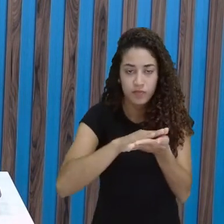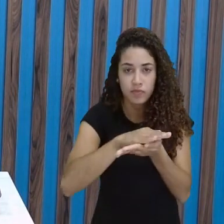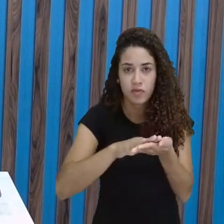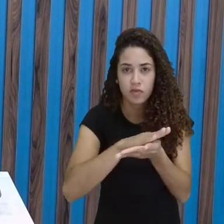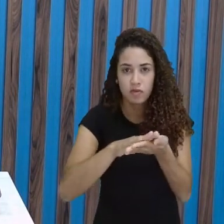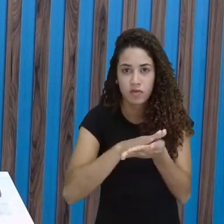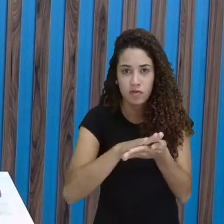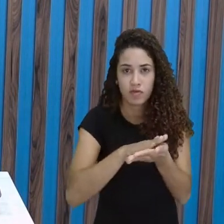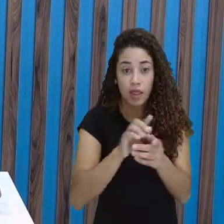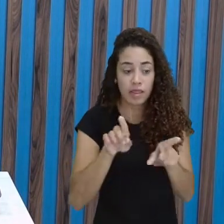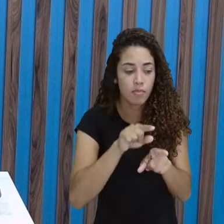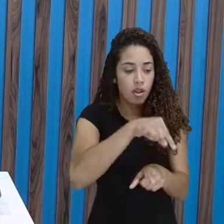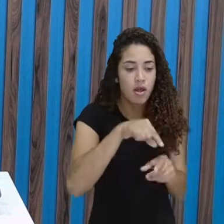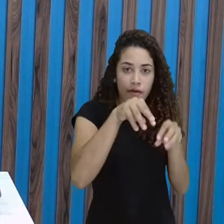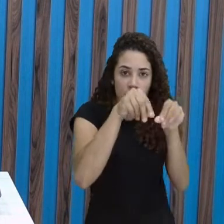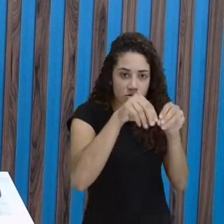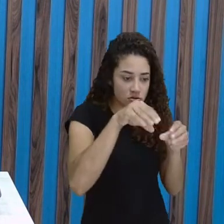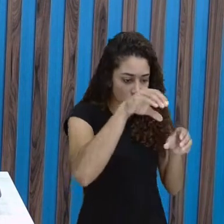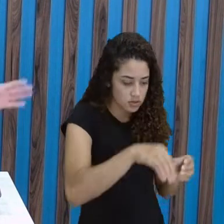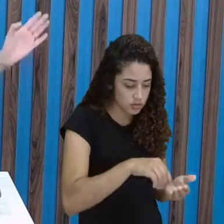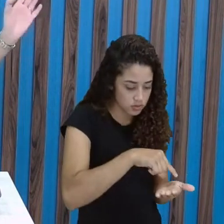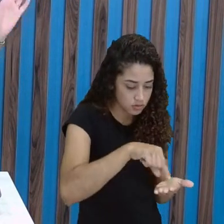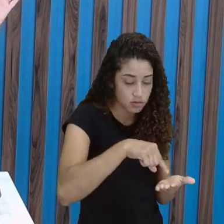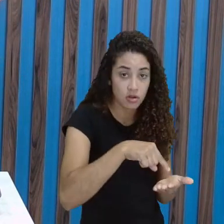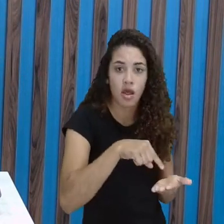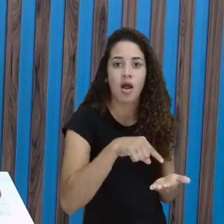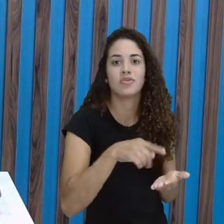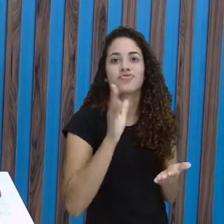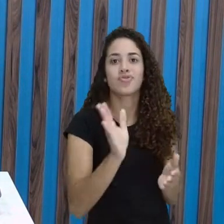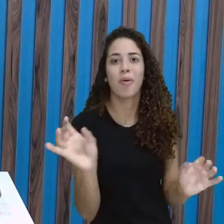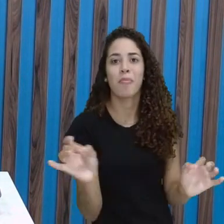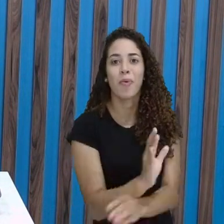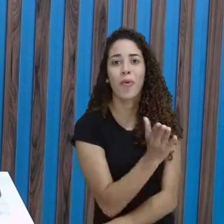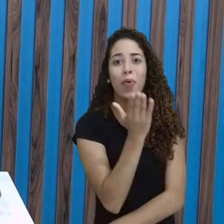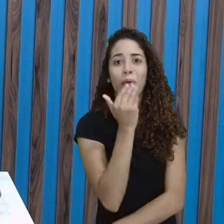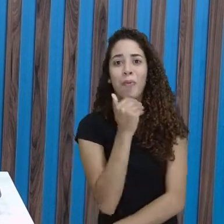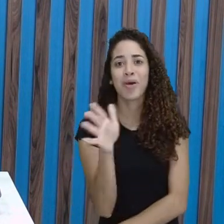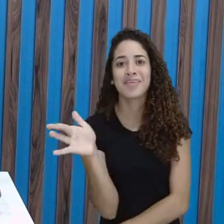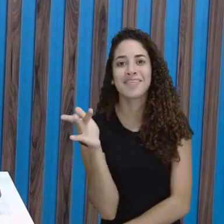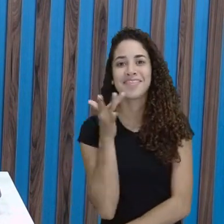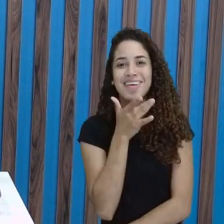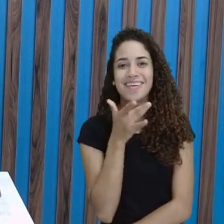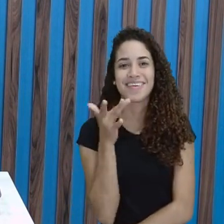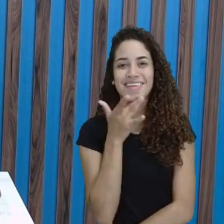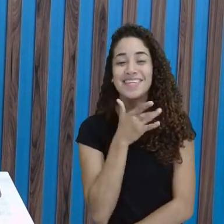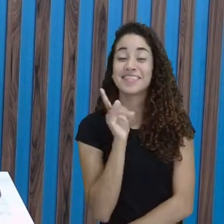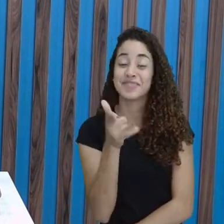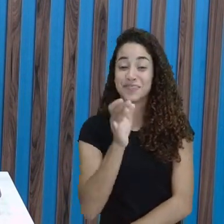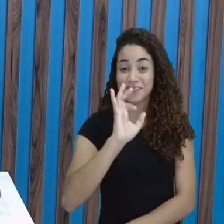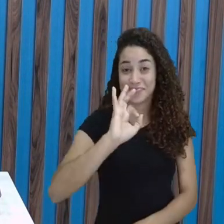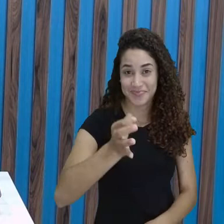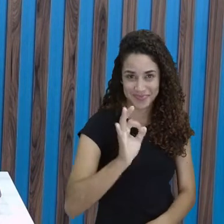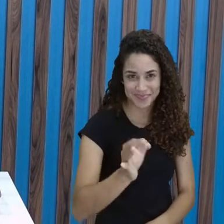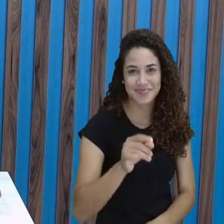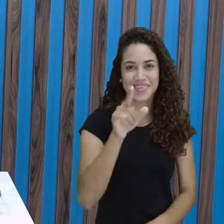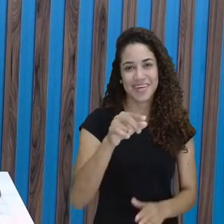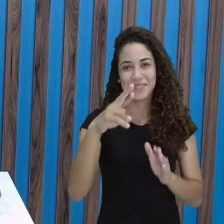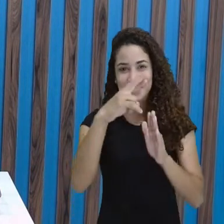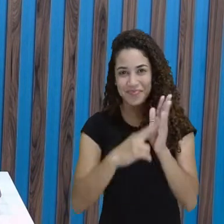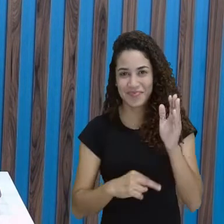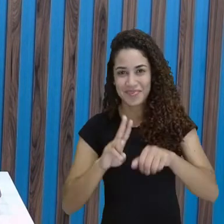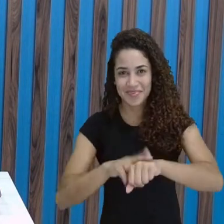passa no chocolate granulado e está pronto para comer. Delícia, certo? Essa é a receita do